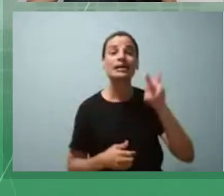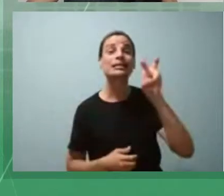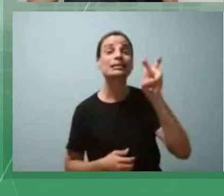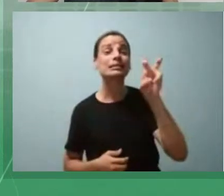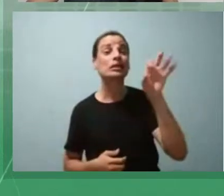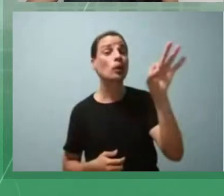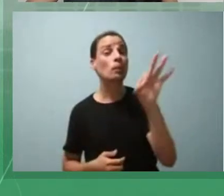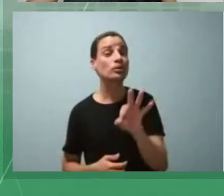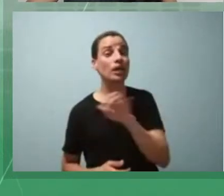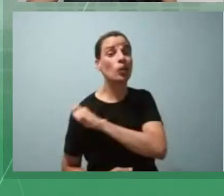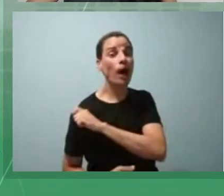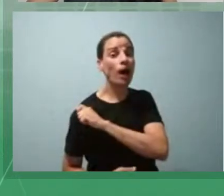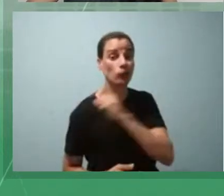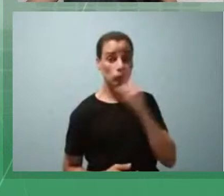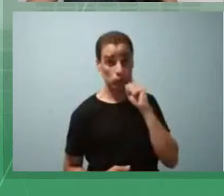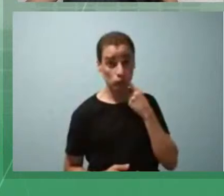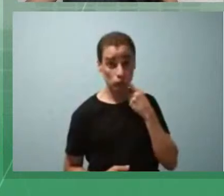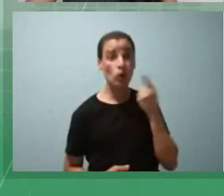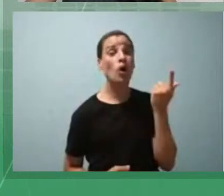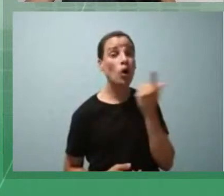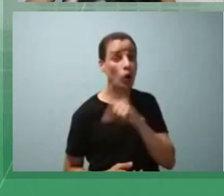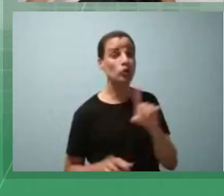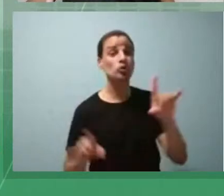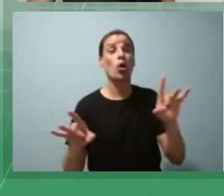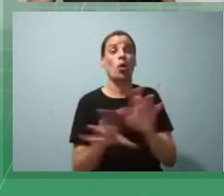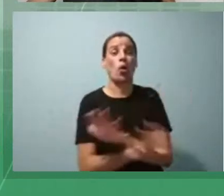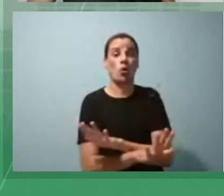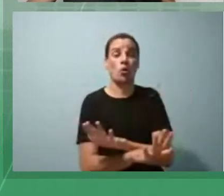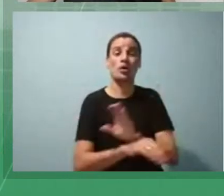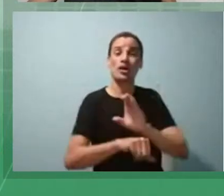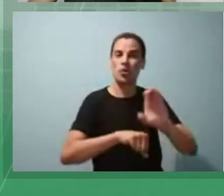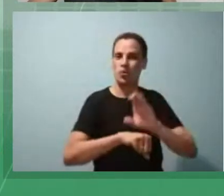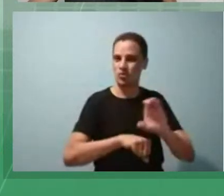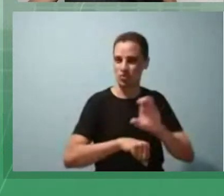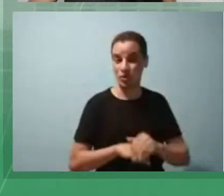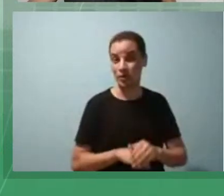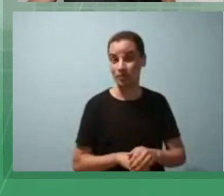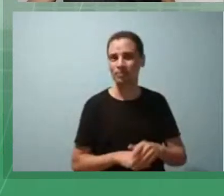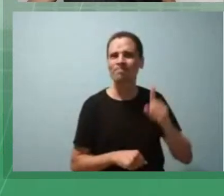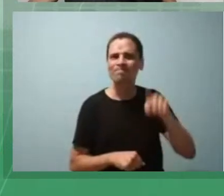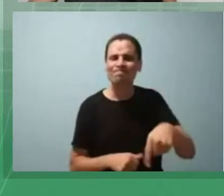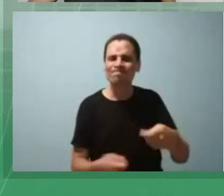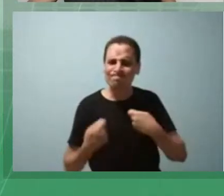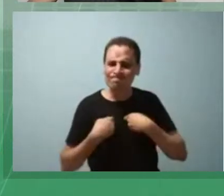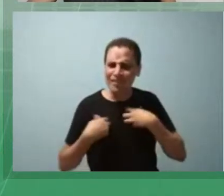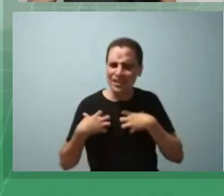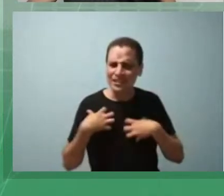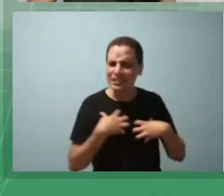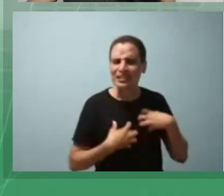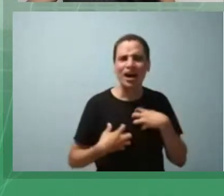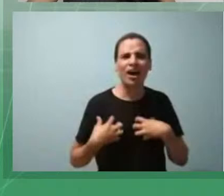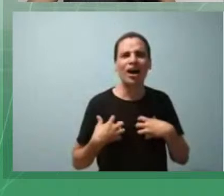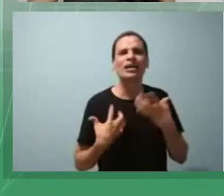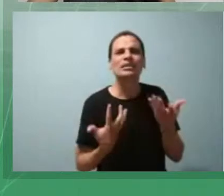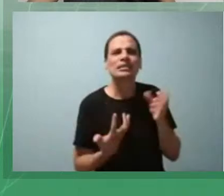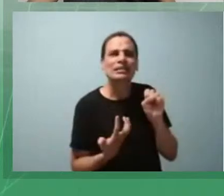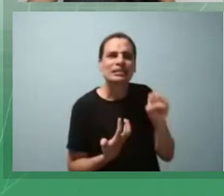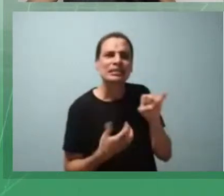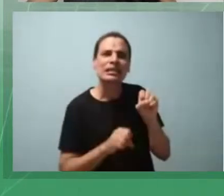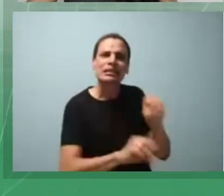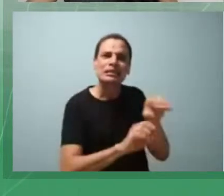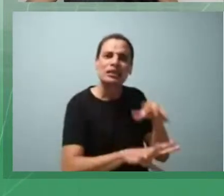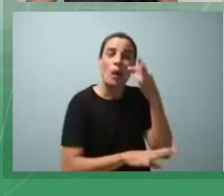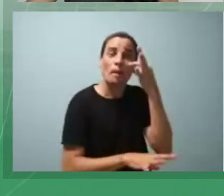chegaram a concluir os seus cursos. Então, isso me trouxe uma certa inquietação, né? Se no ensino presencial a gente teve